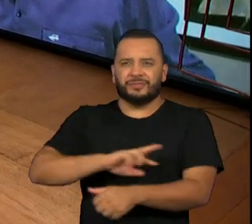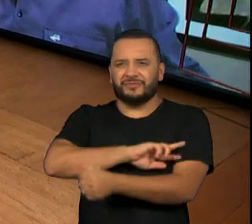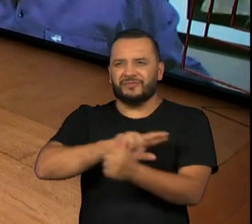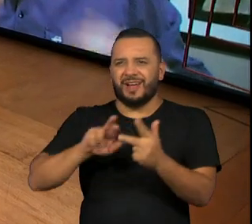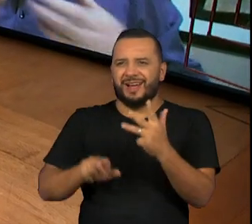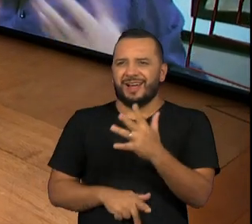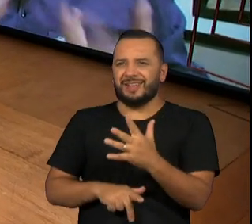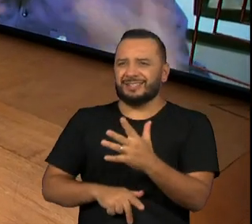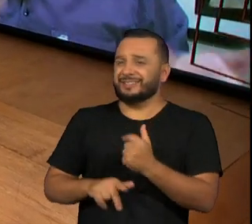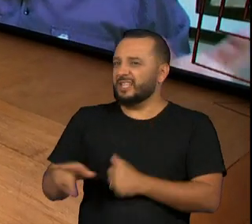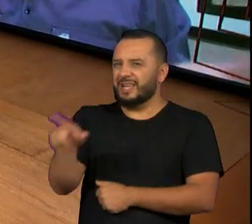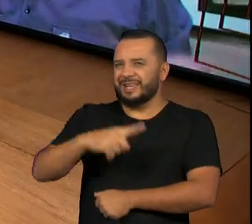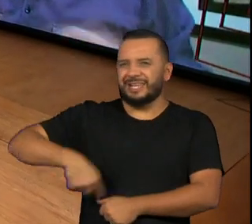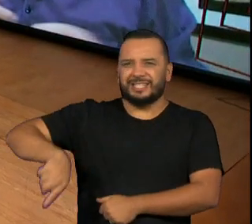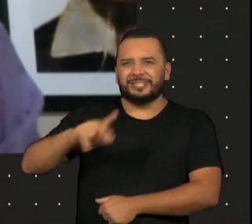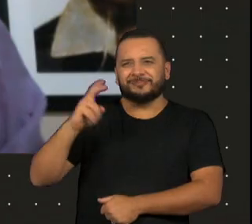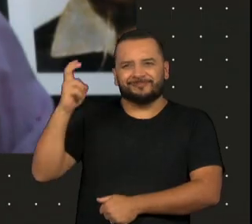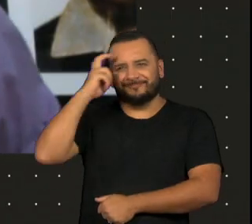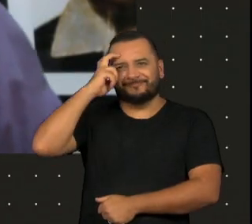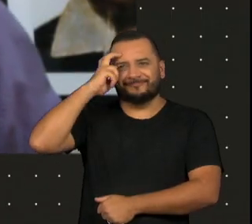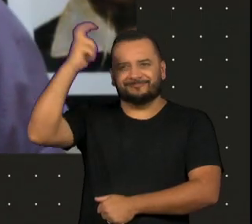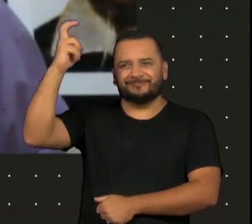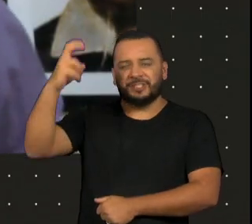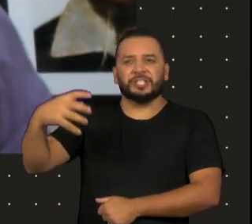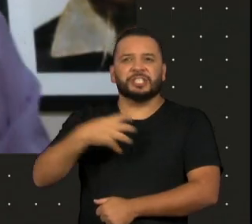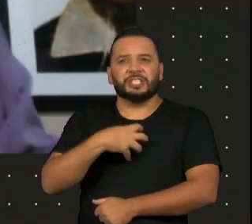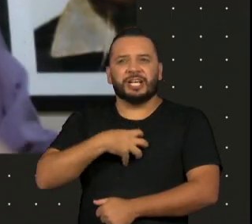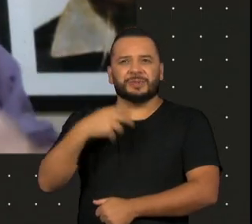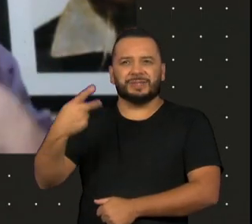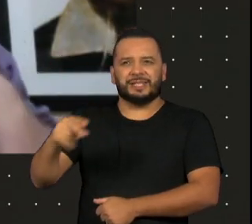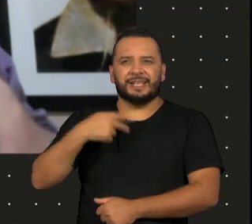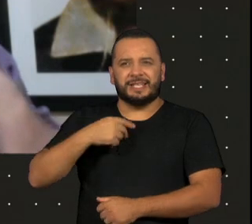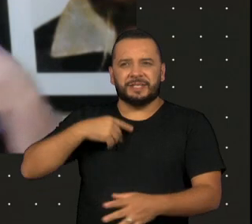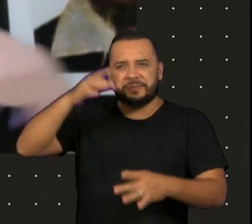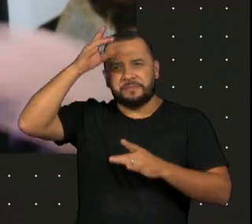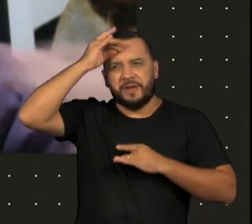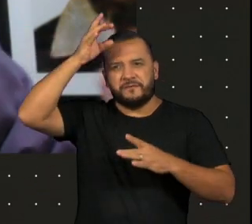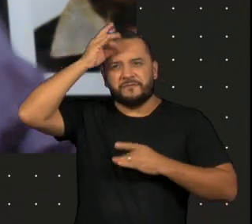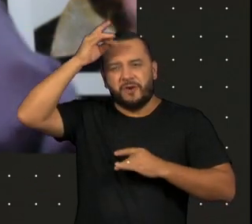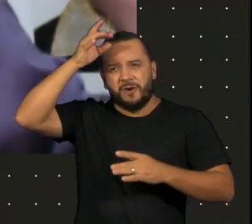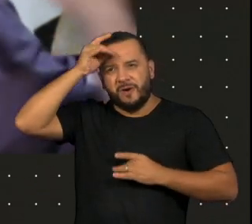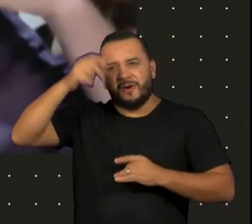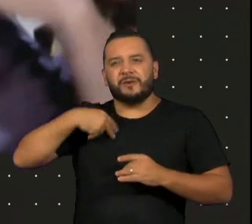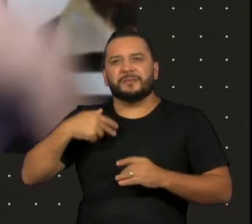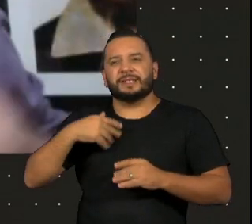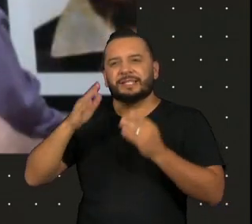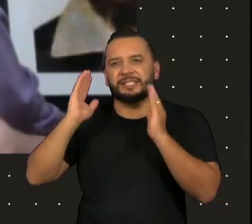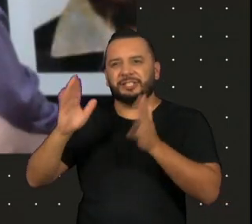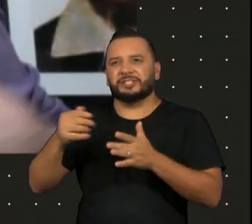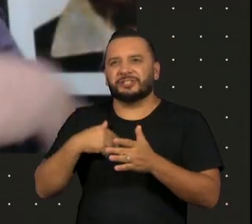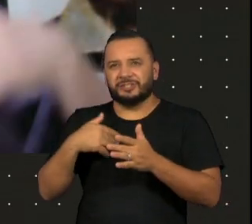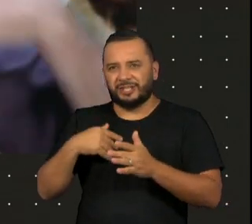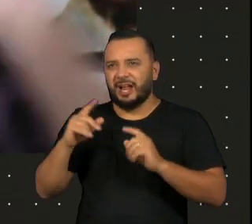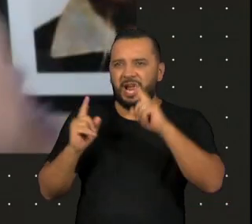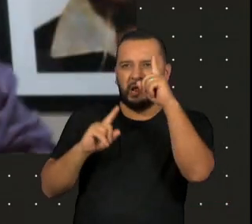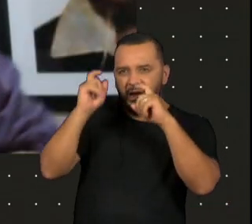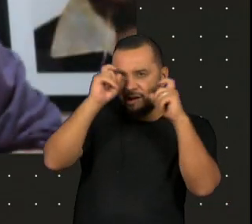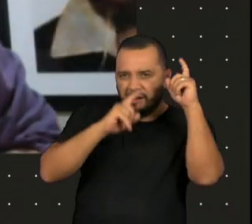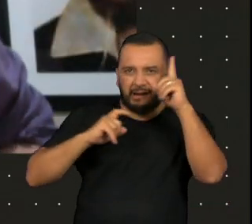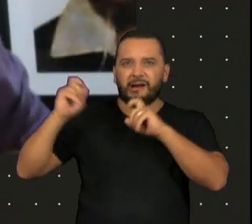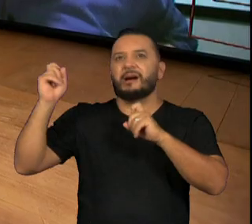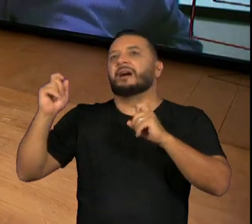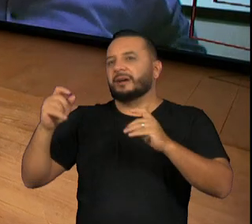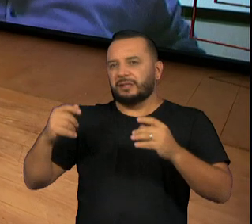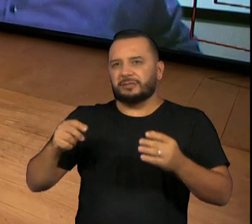eram tão geniais, o jeito de interpretar, o jeito, o corpo, a forma, as caças de ressonância,